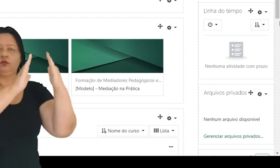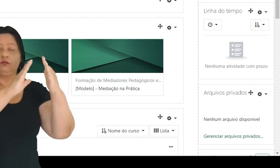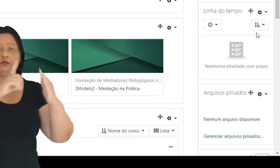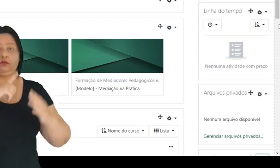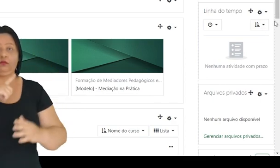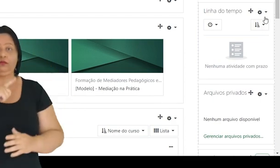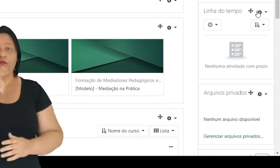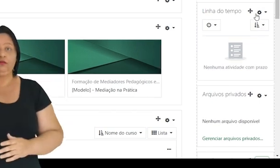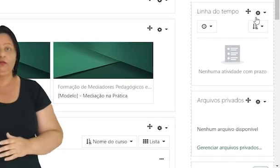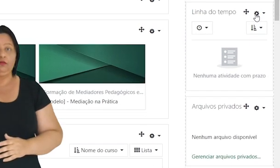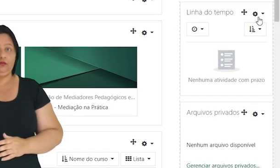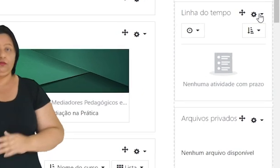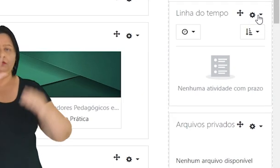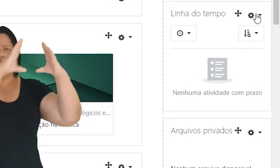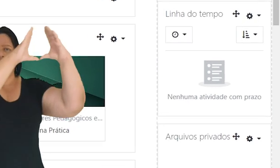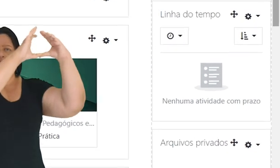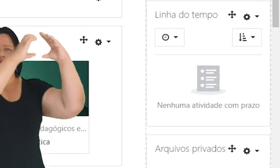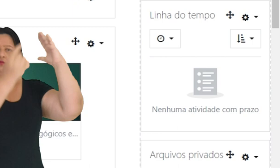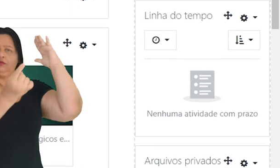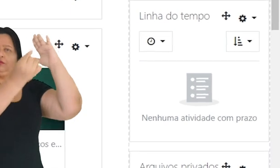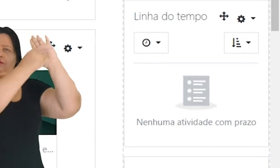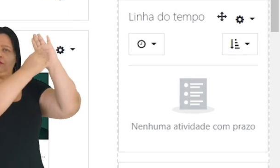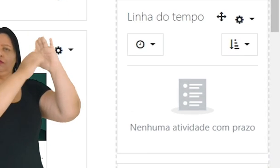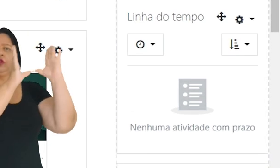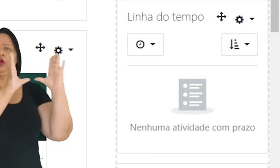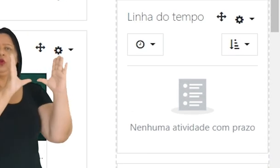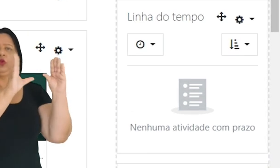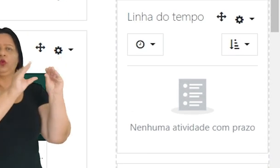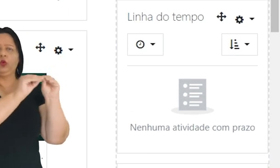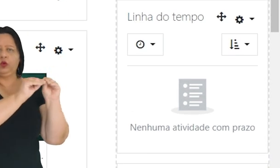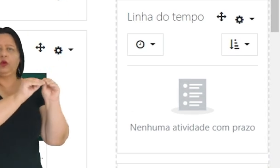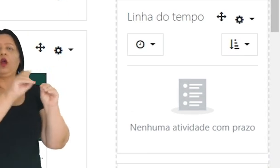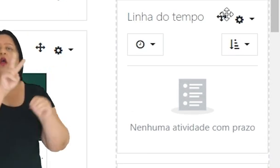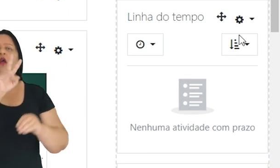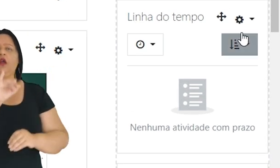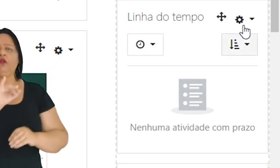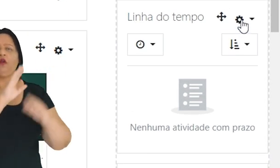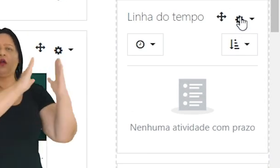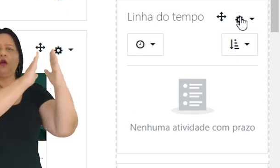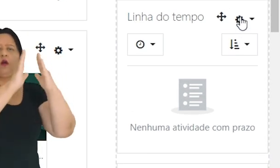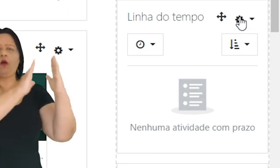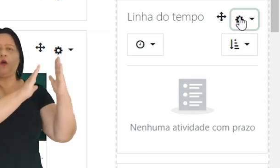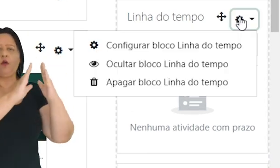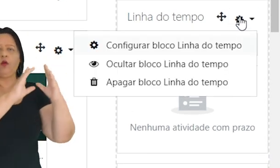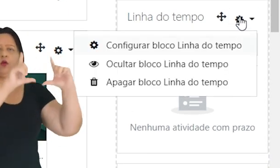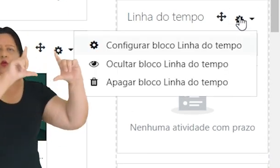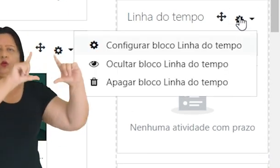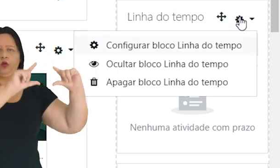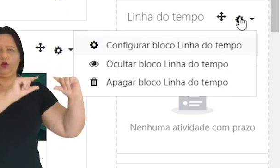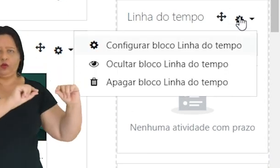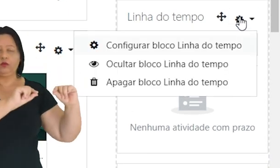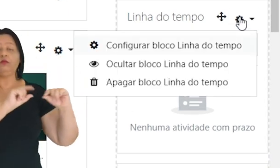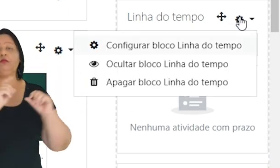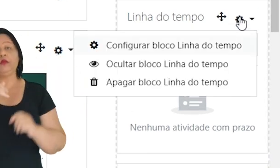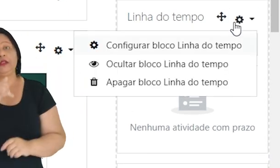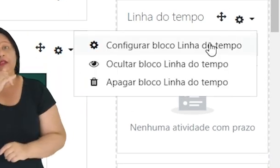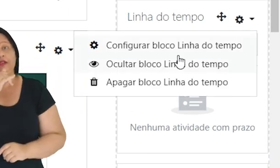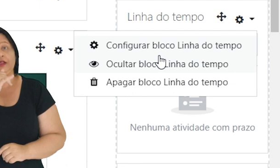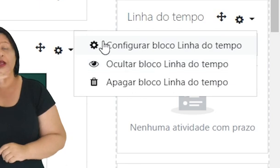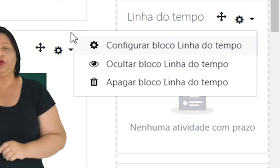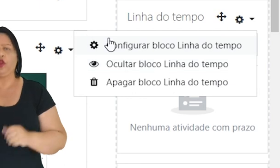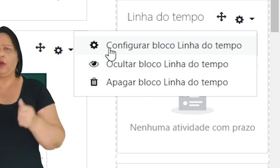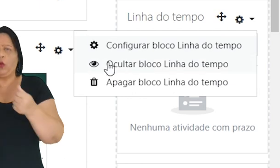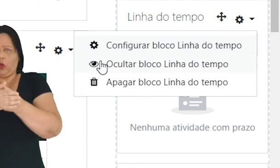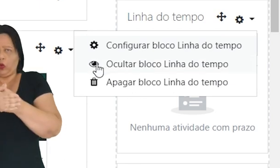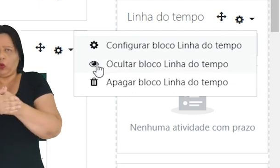blocos sempre clicando aqui nessa engrenagem que vai ativar as configurações desses blocos. Então,